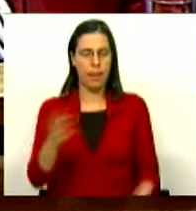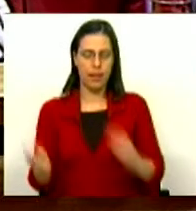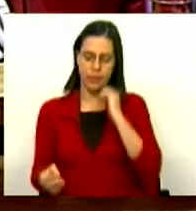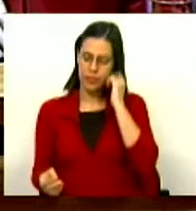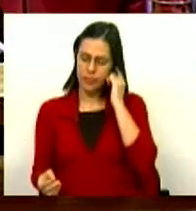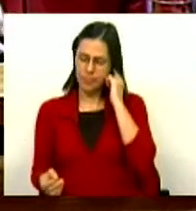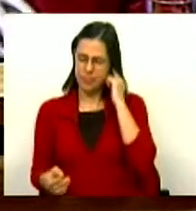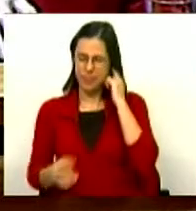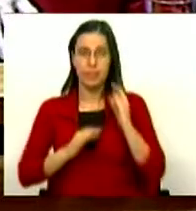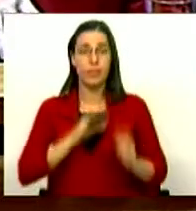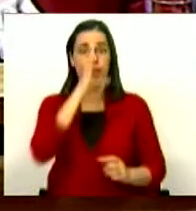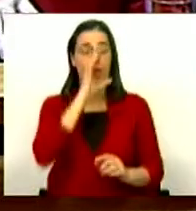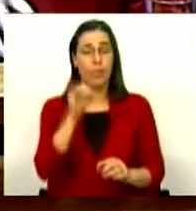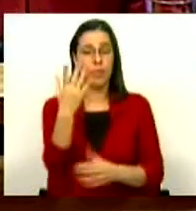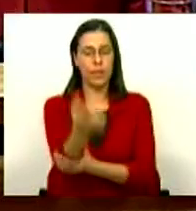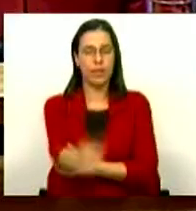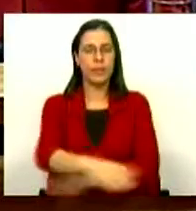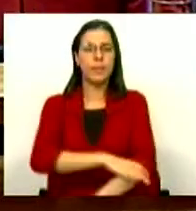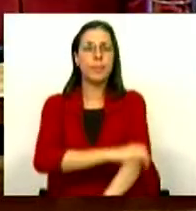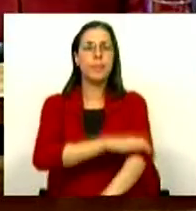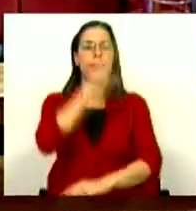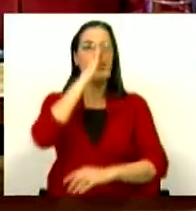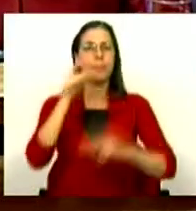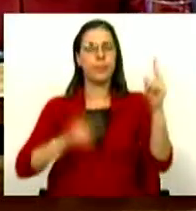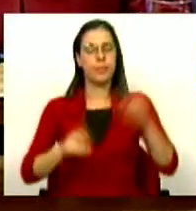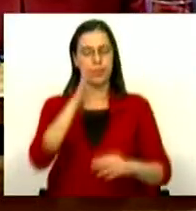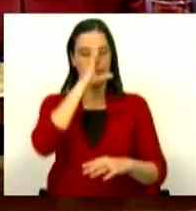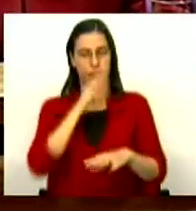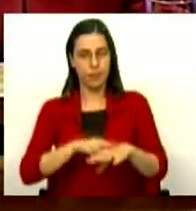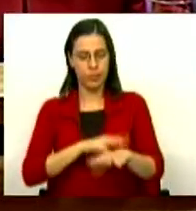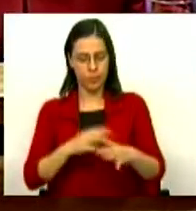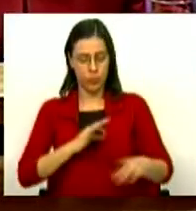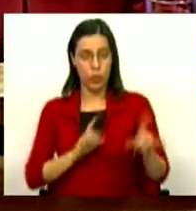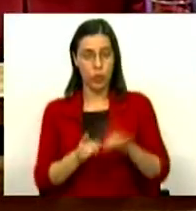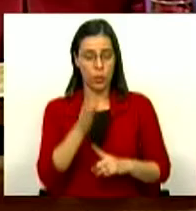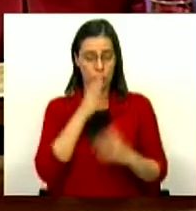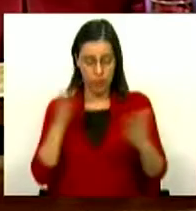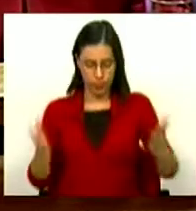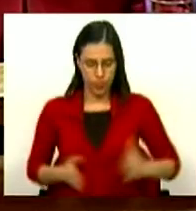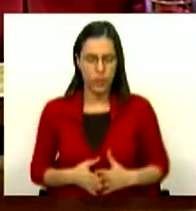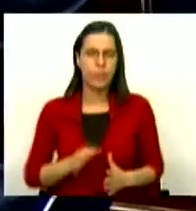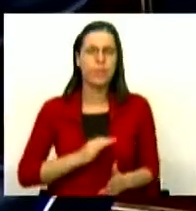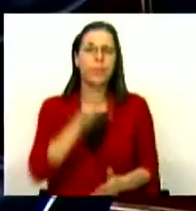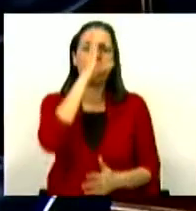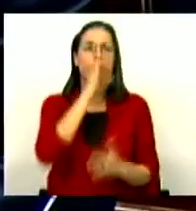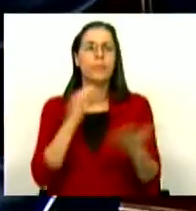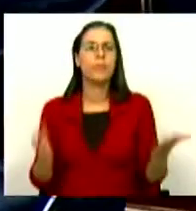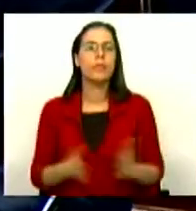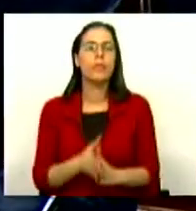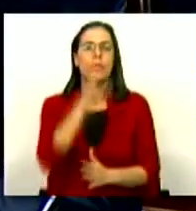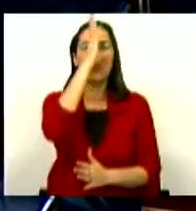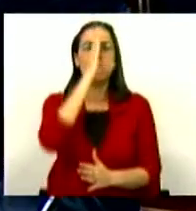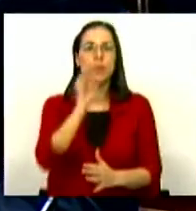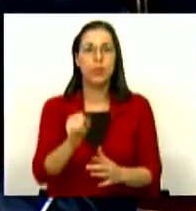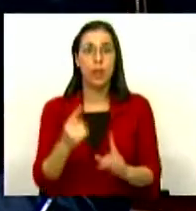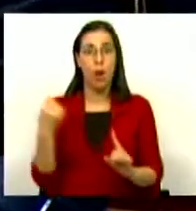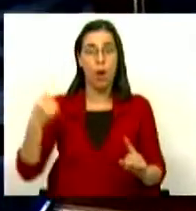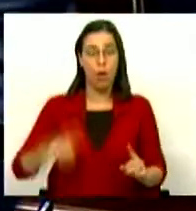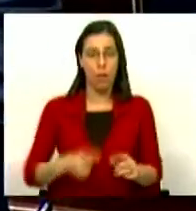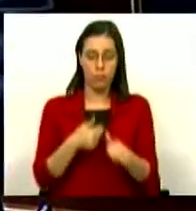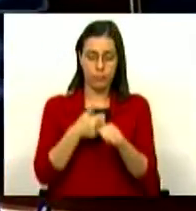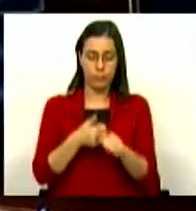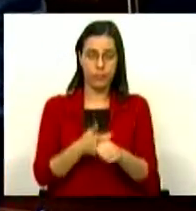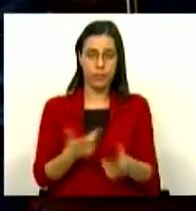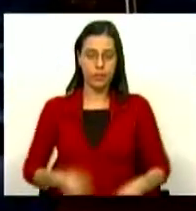Sr. Primeiro-Ministro, Sr. Ministro das Finanças, Srs. Membros do Governo, Sras. e Srs. Deputados, Sr. Ministro, o Estado tem a obrigação de